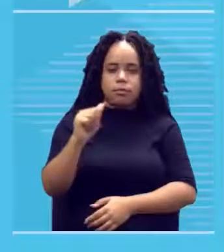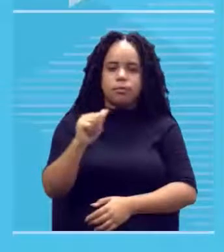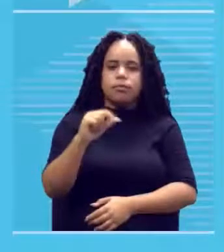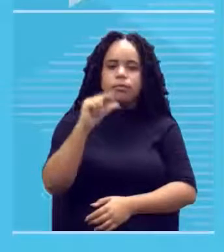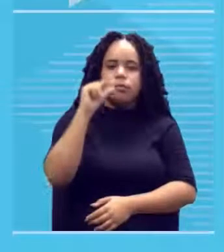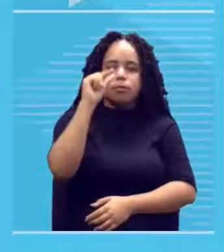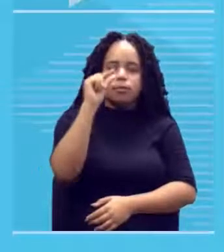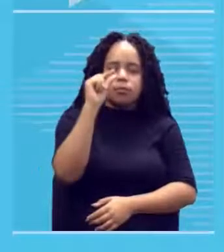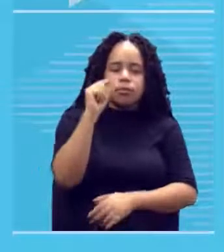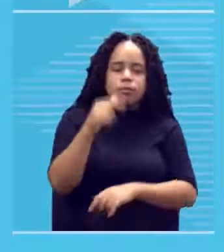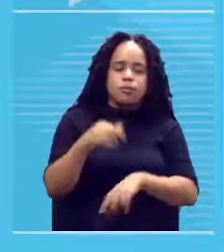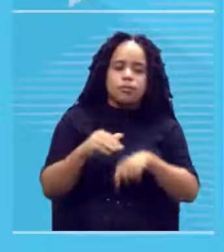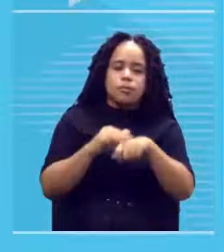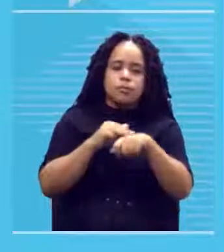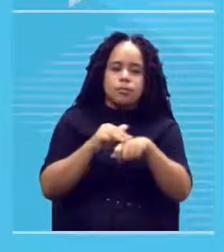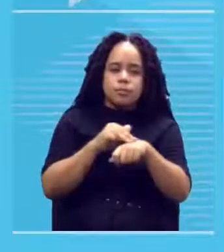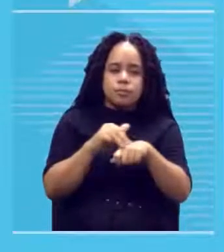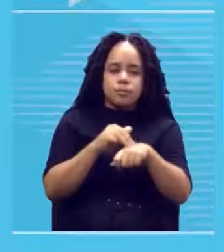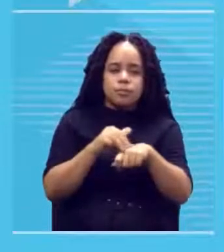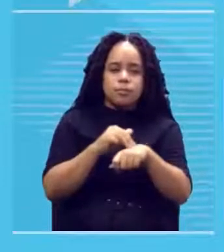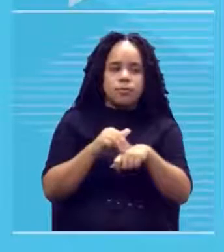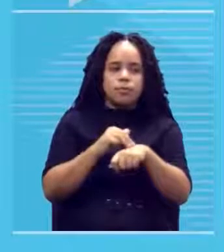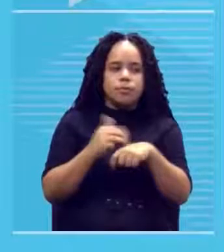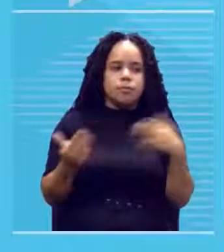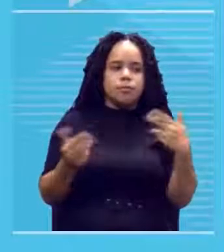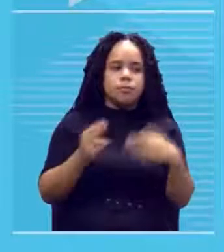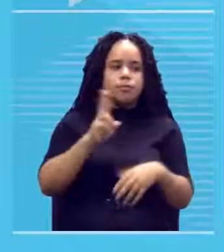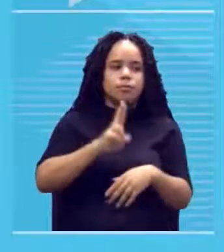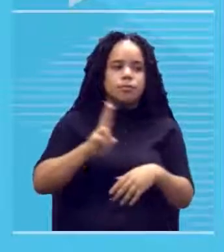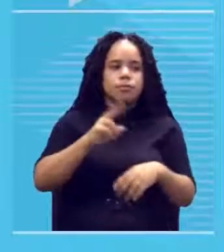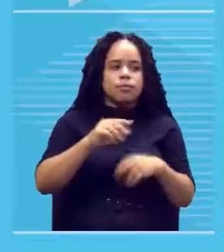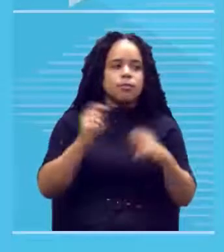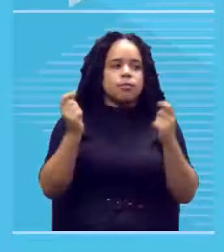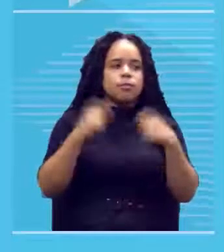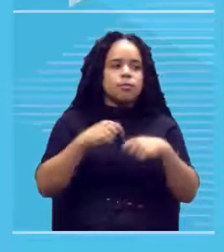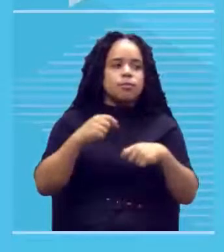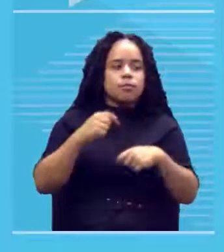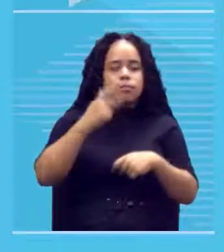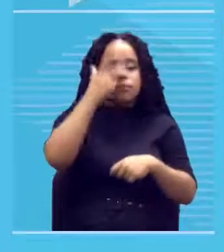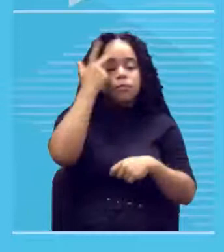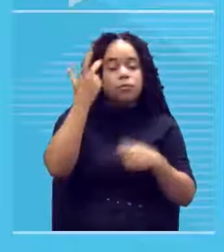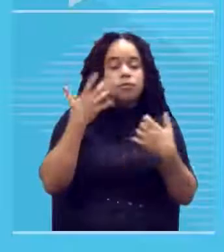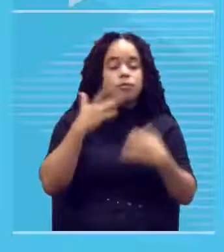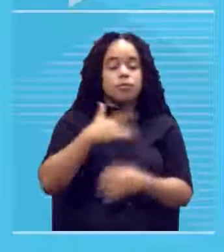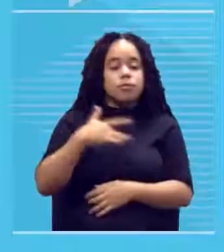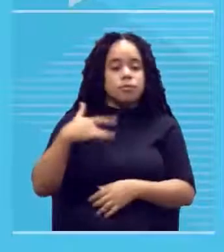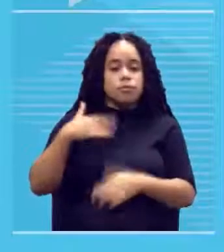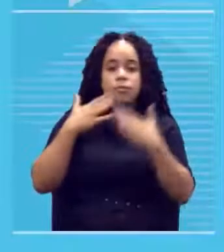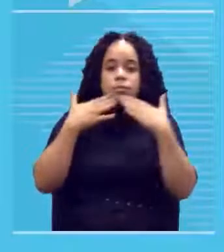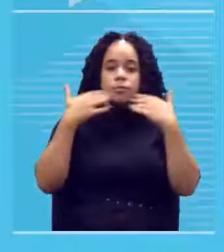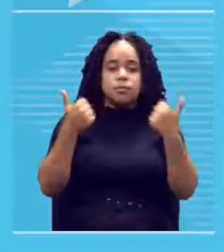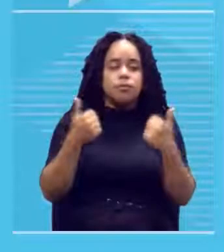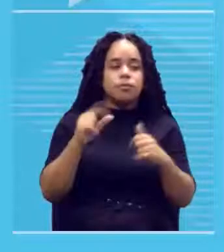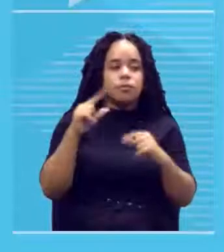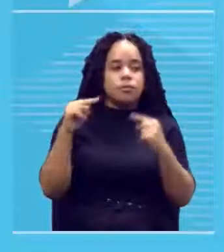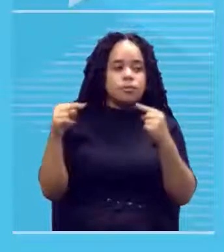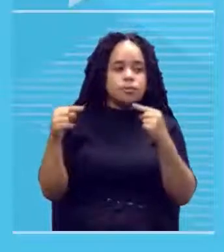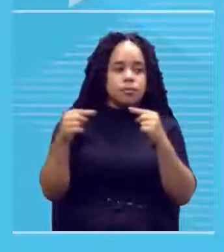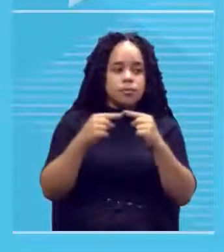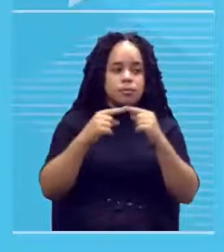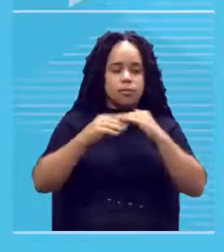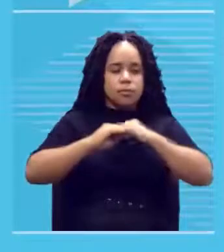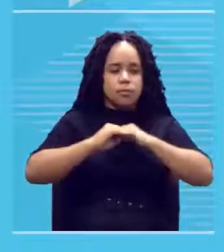semente muito usada ultimamente para quem está procurando uma saúde mais em dia elas são aplicadas em